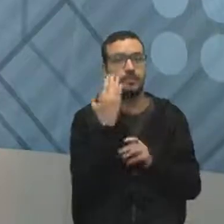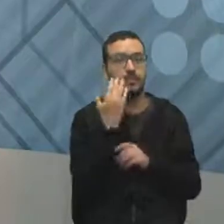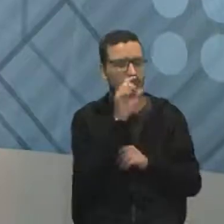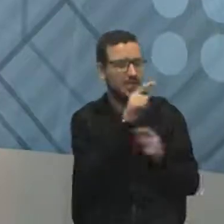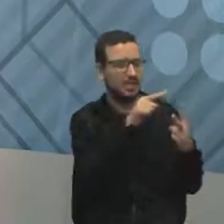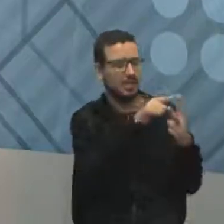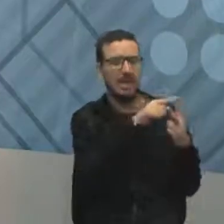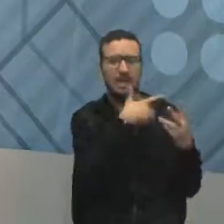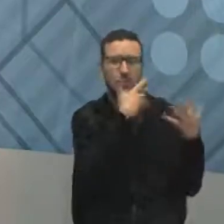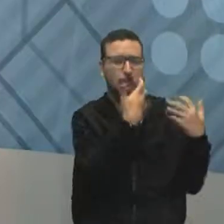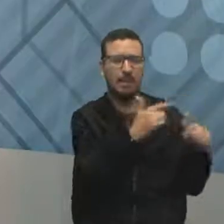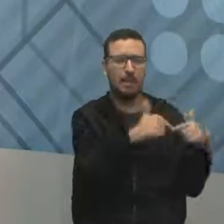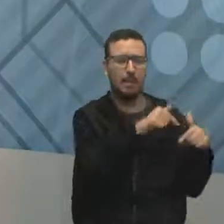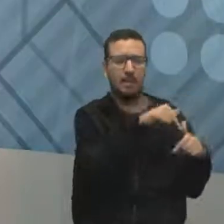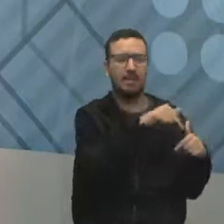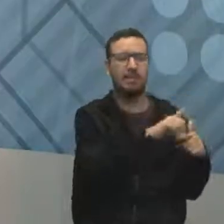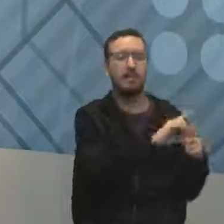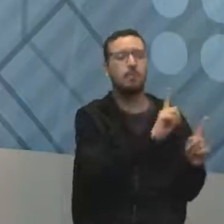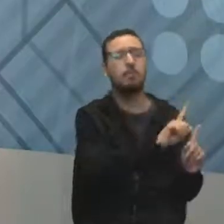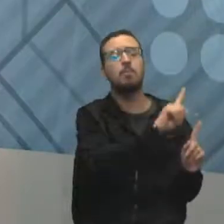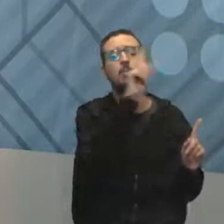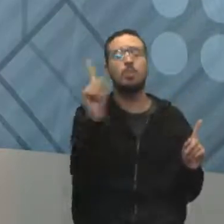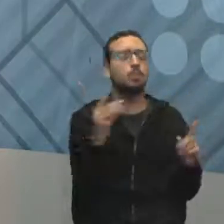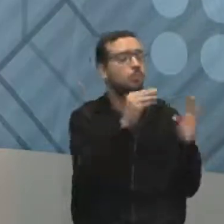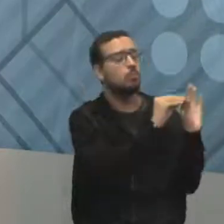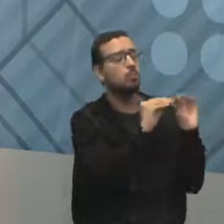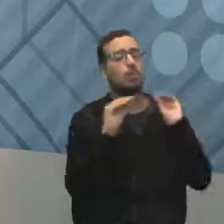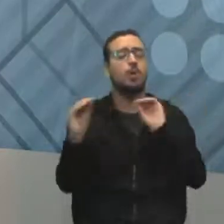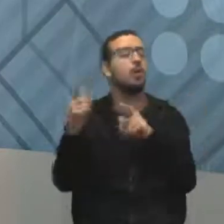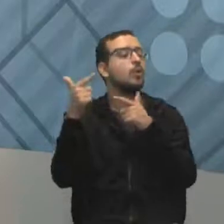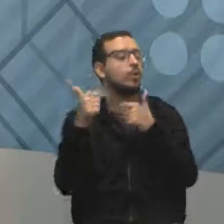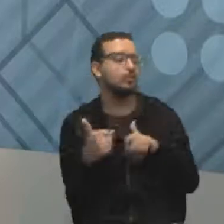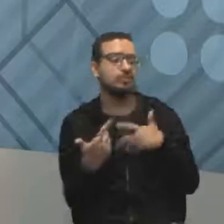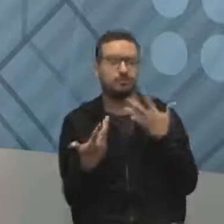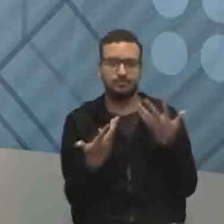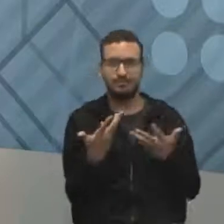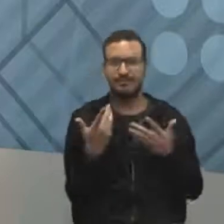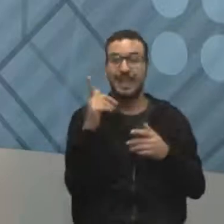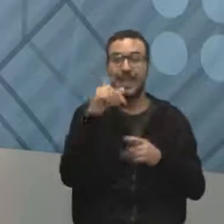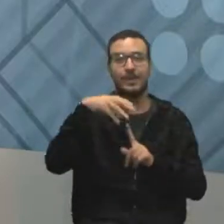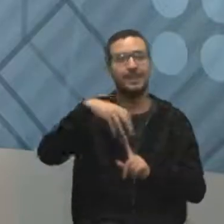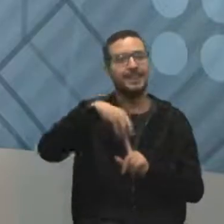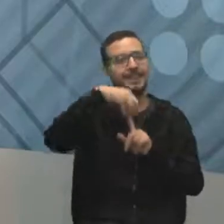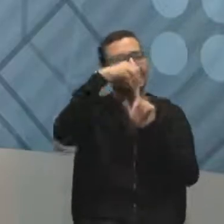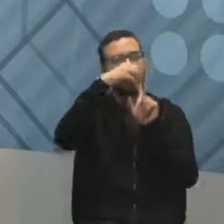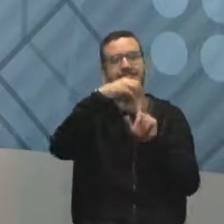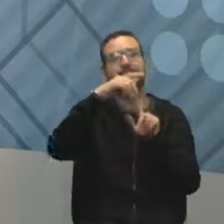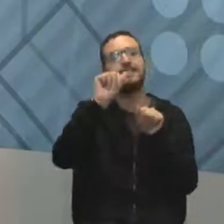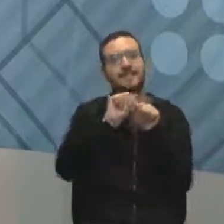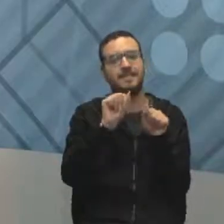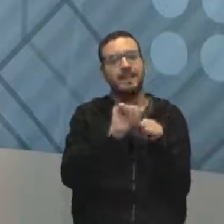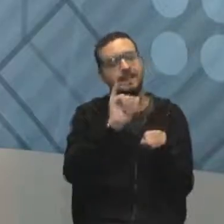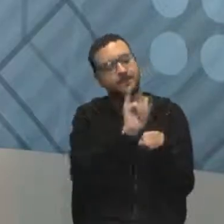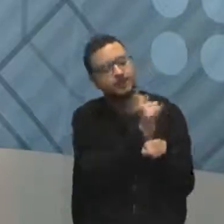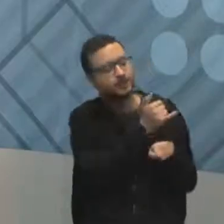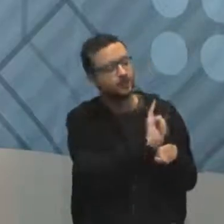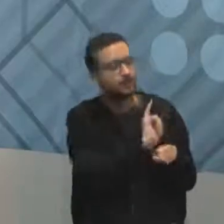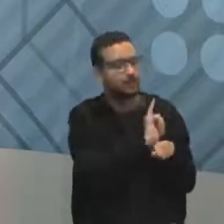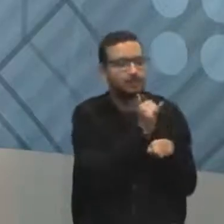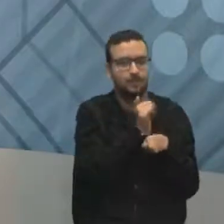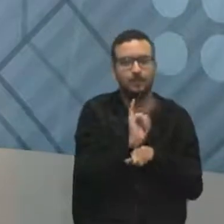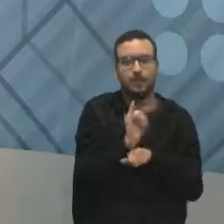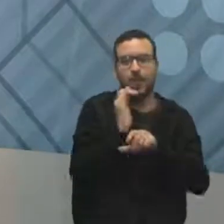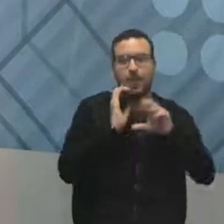objetivos da empresa, vai trazer mais lucro para a gente, vai ser mais feliz. Coloca outra pessoa aqui nesse lugar. É o líder que faz isso, é o líder que